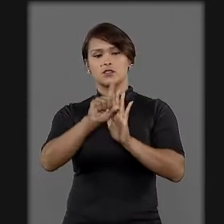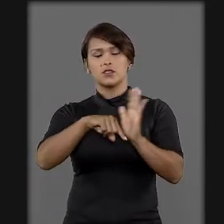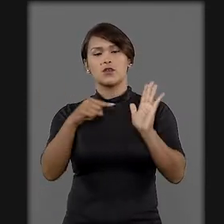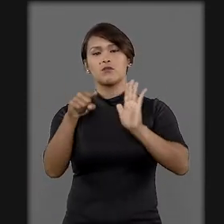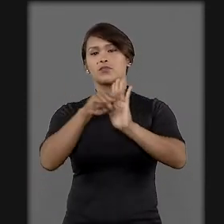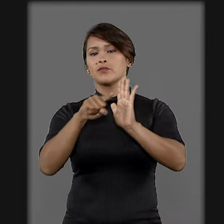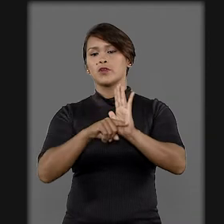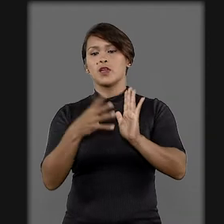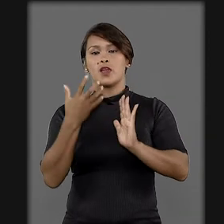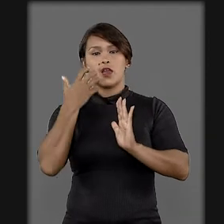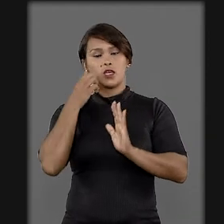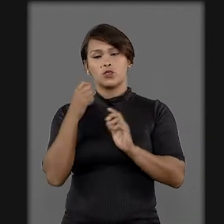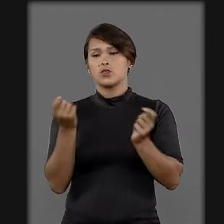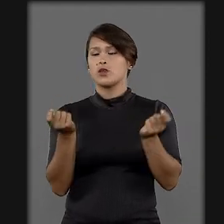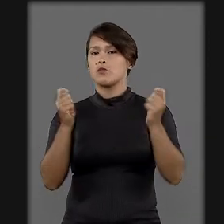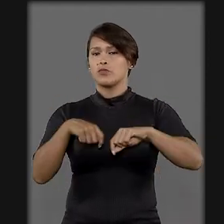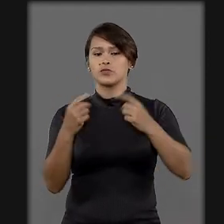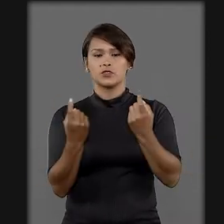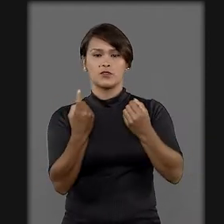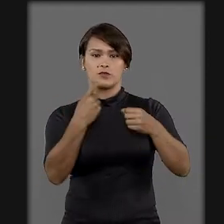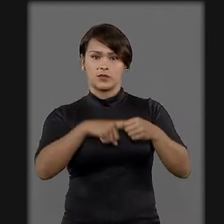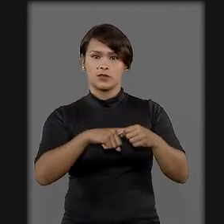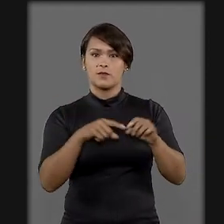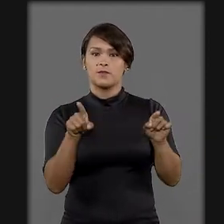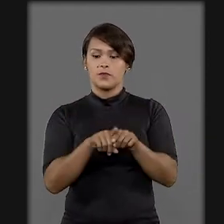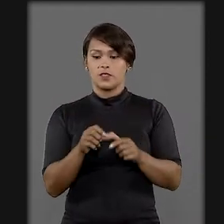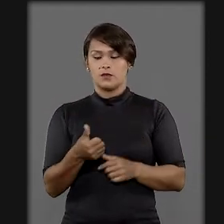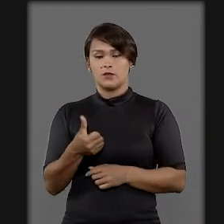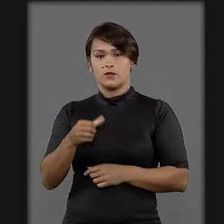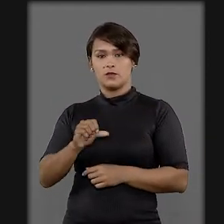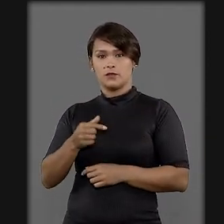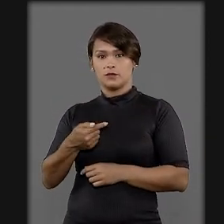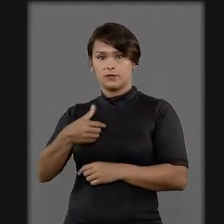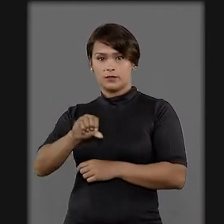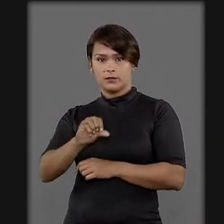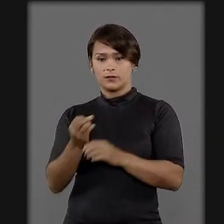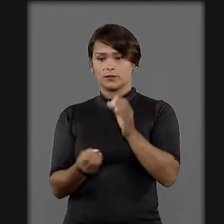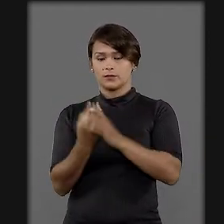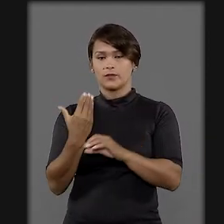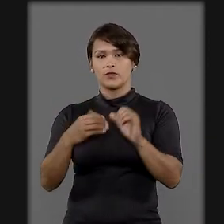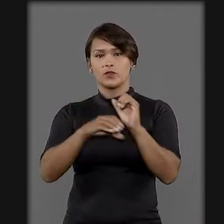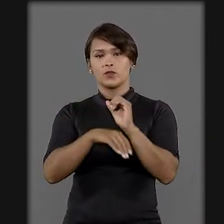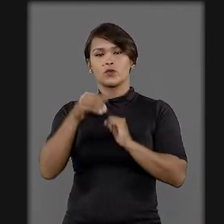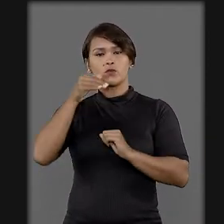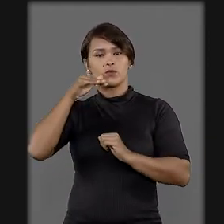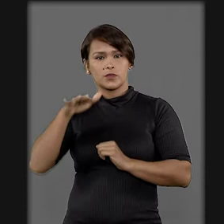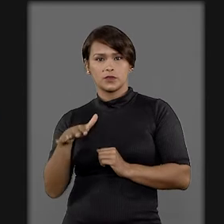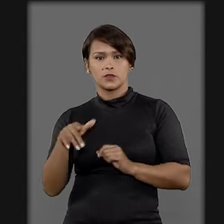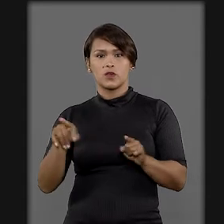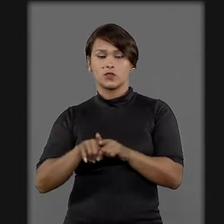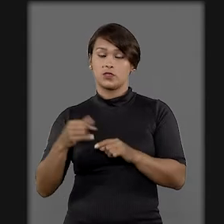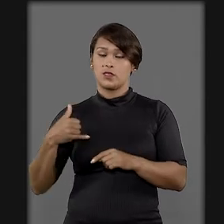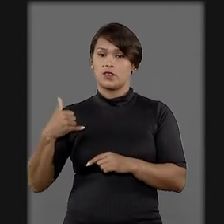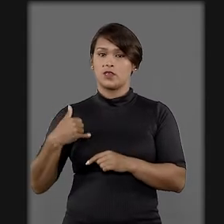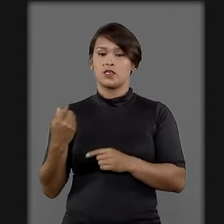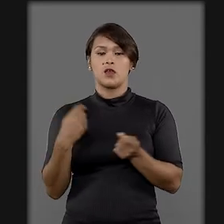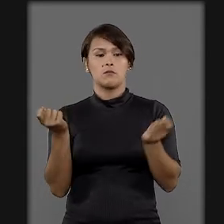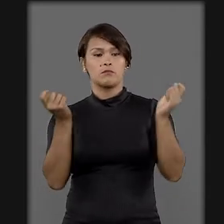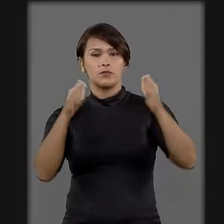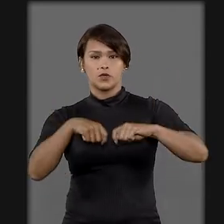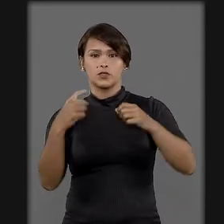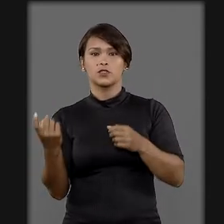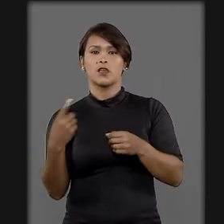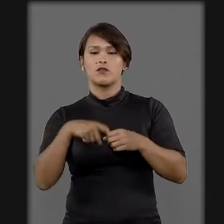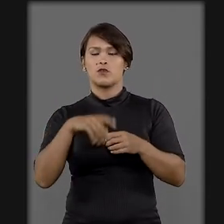legislação definiu que a adoção não fosse revogável. Em 1979, surgiu o Código de Menores, que admitia